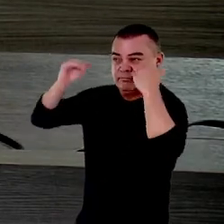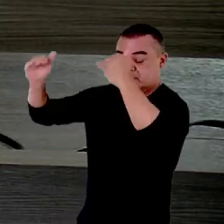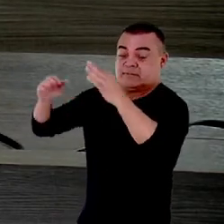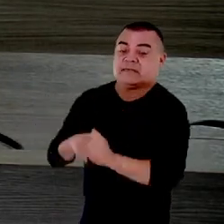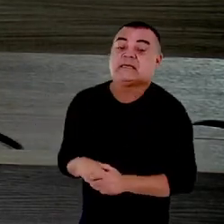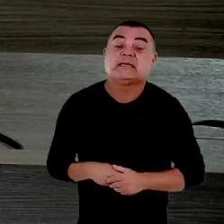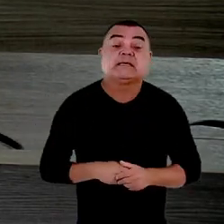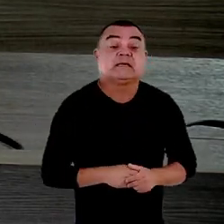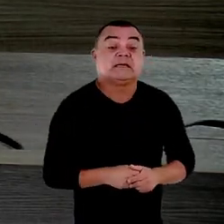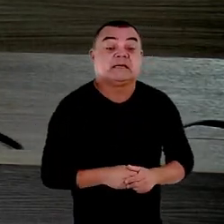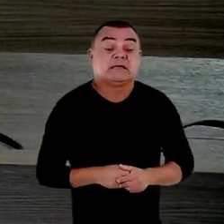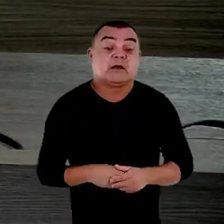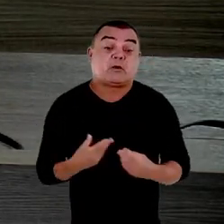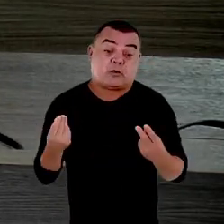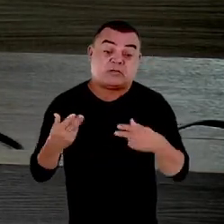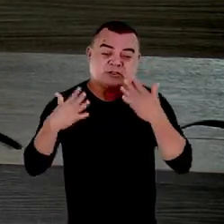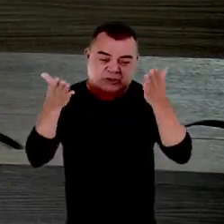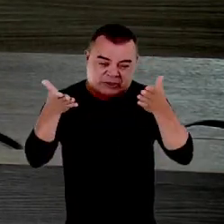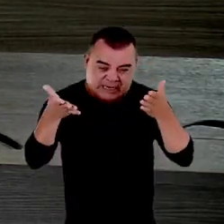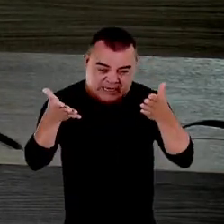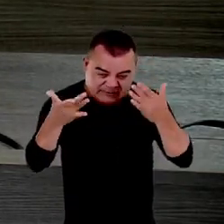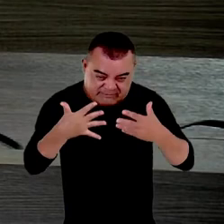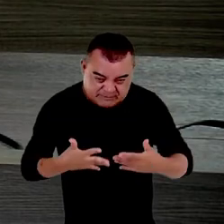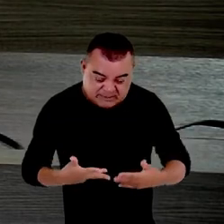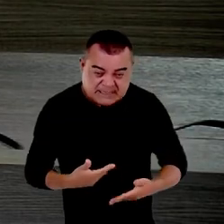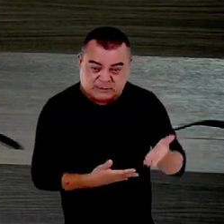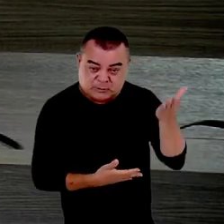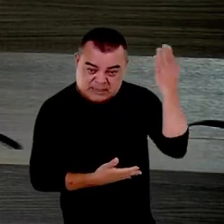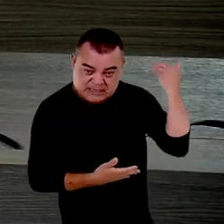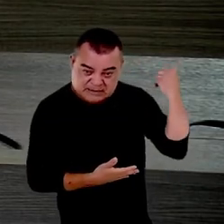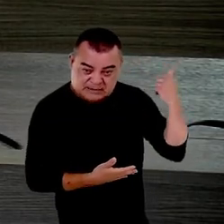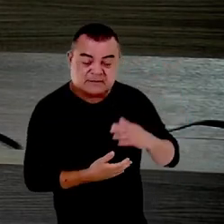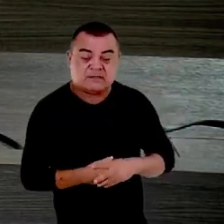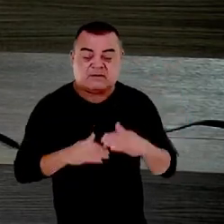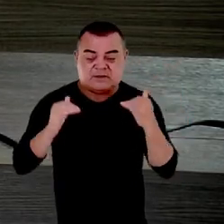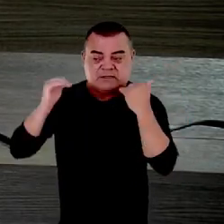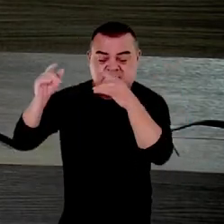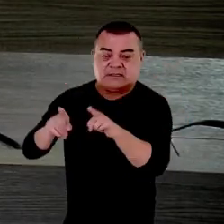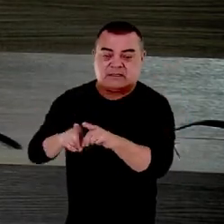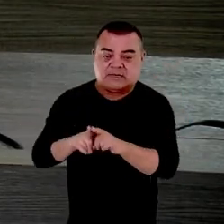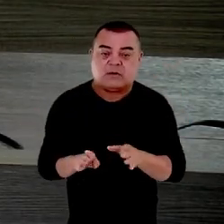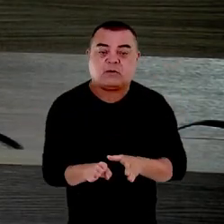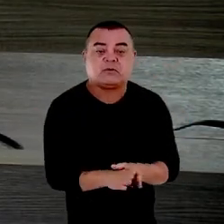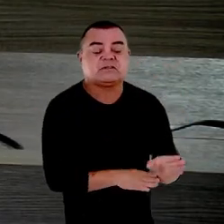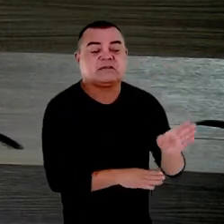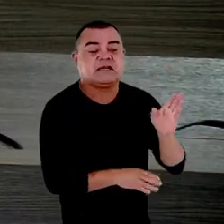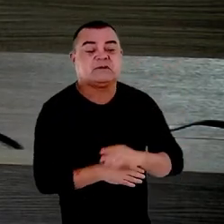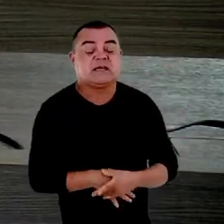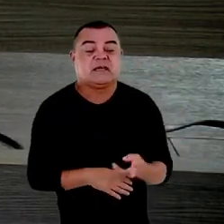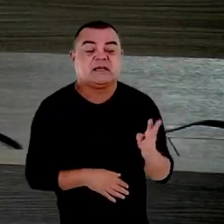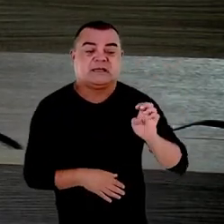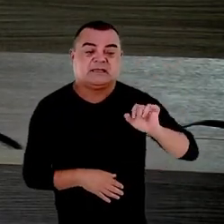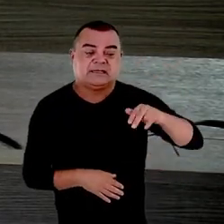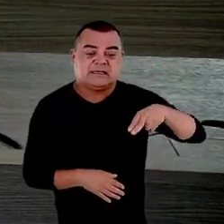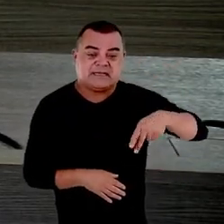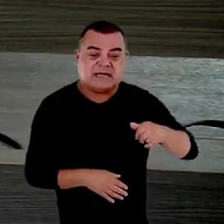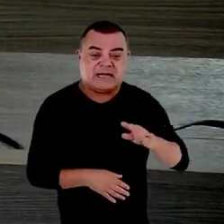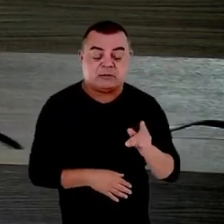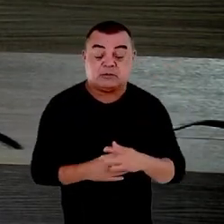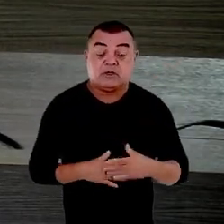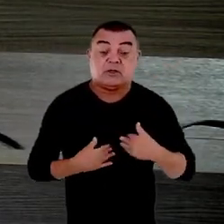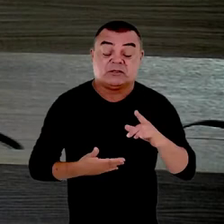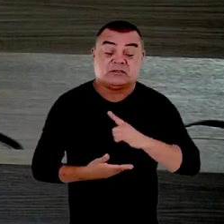aliás como dito um pouquinho antes a vossa excelência e ao Conselheiro Reinaldo nós temos um